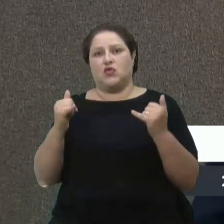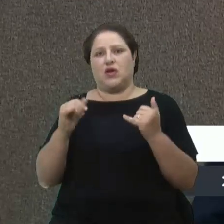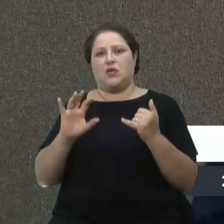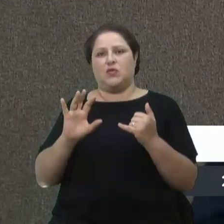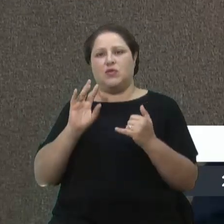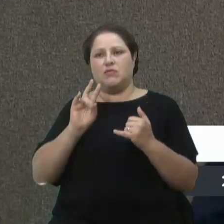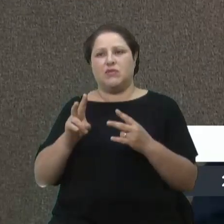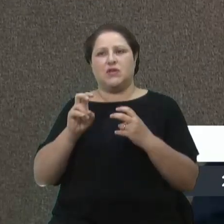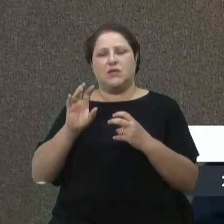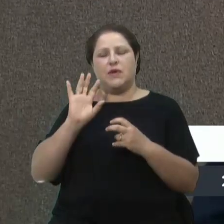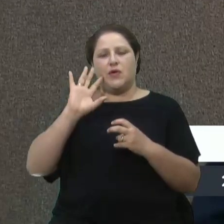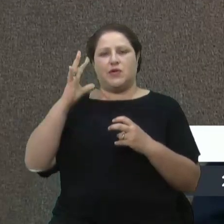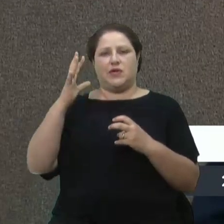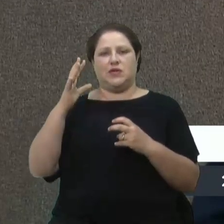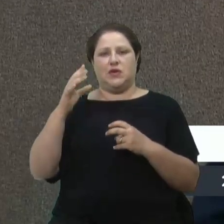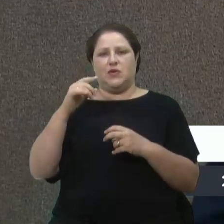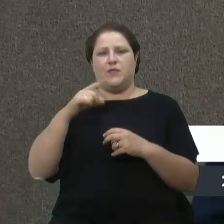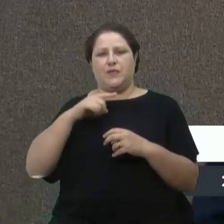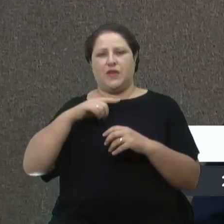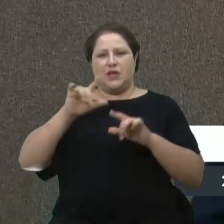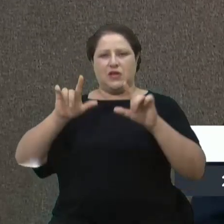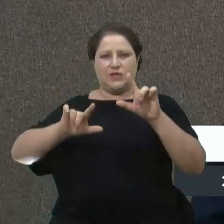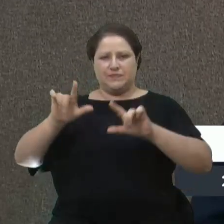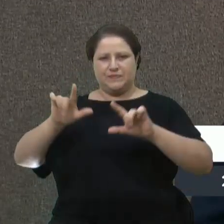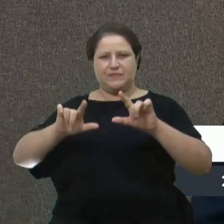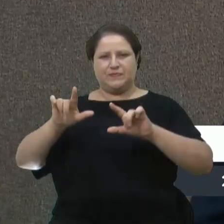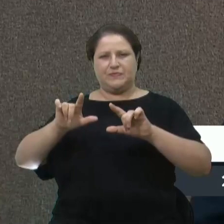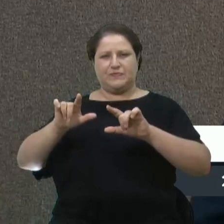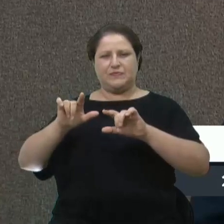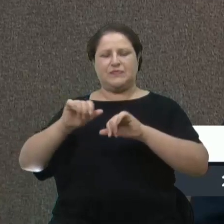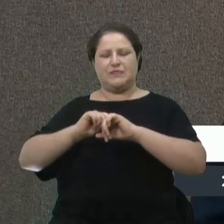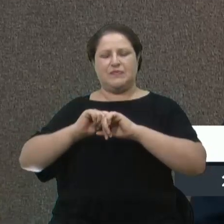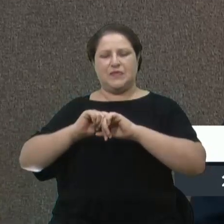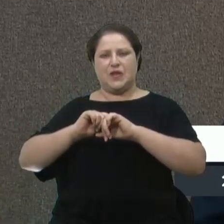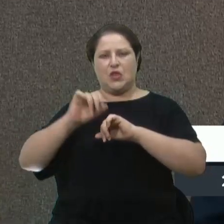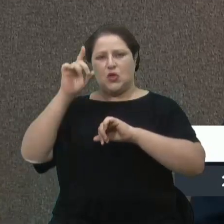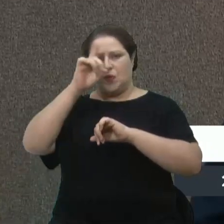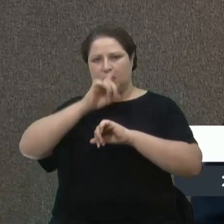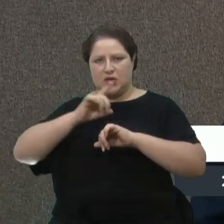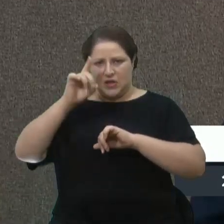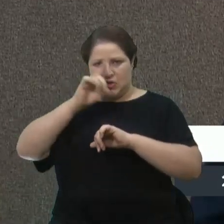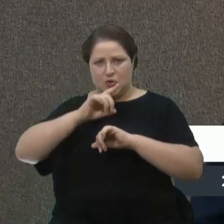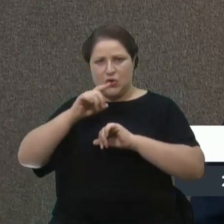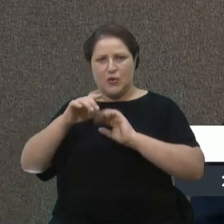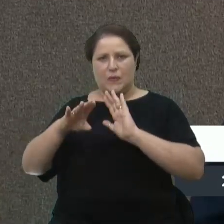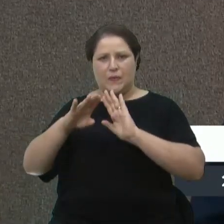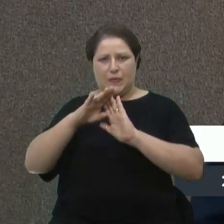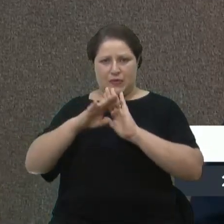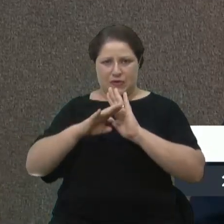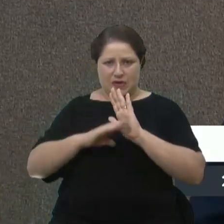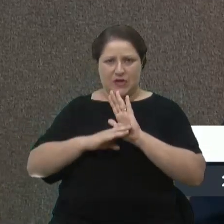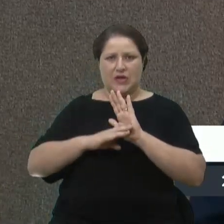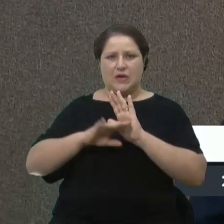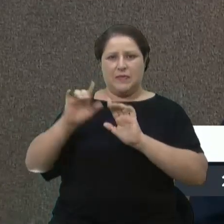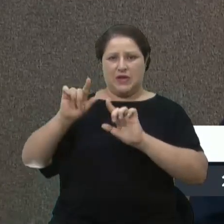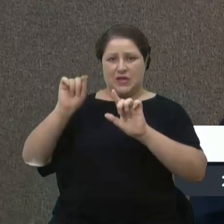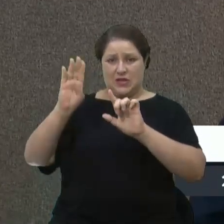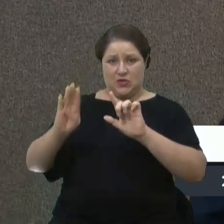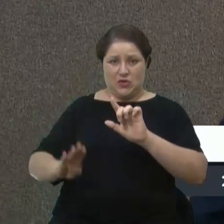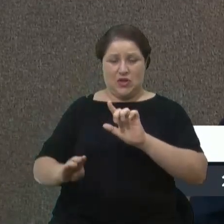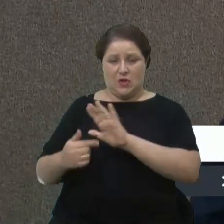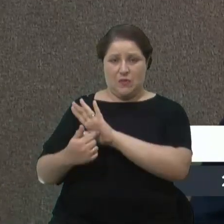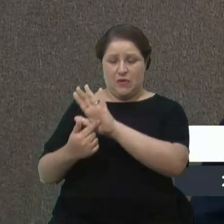e aquela matéria de domingo, num programa de grande audiência de rede nacional,